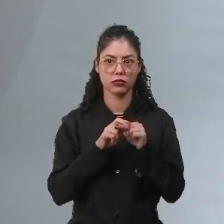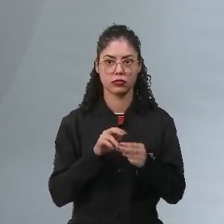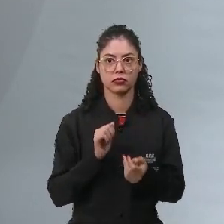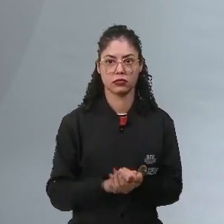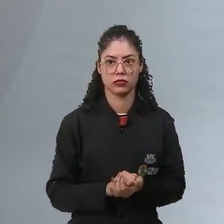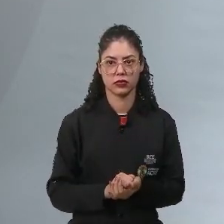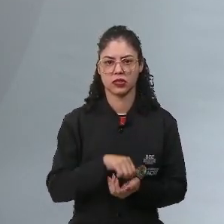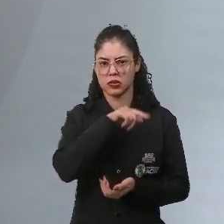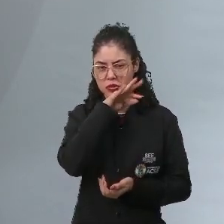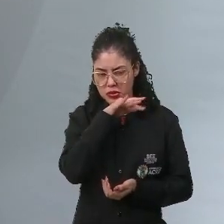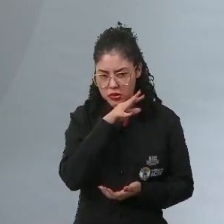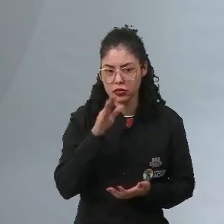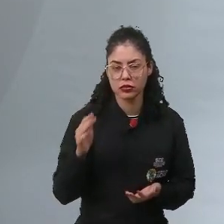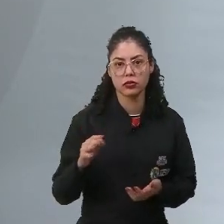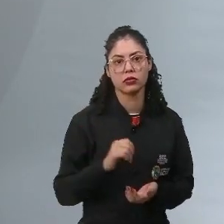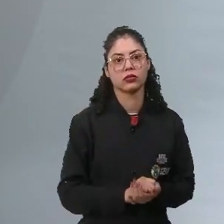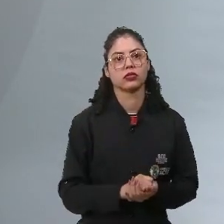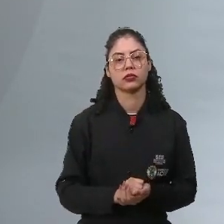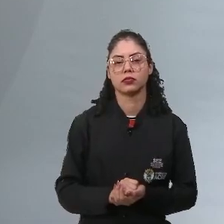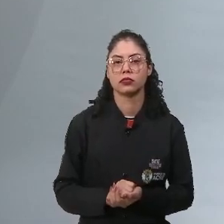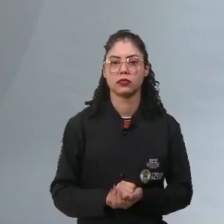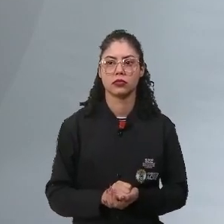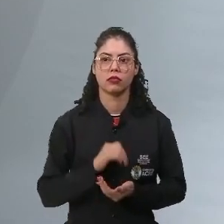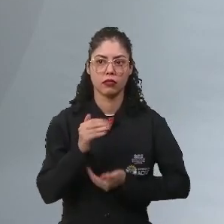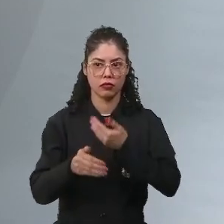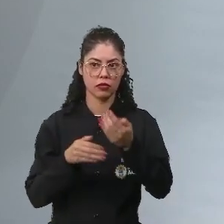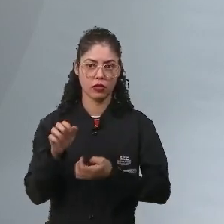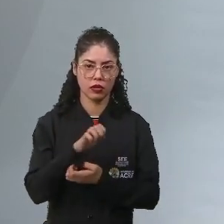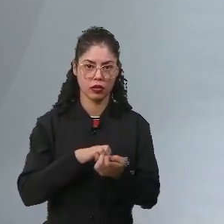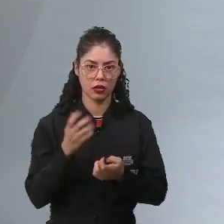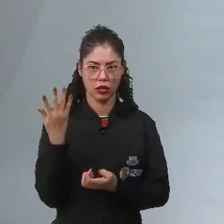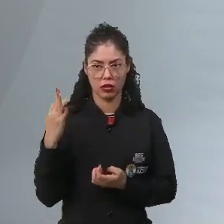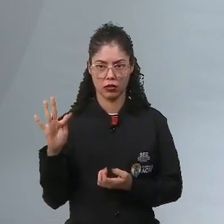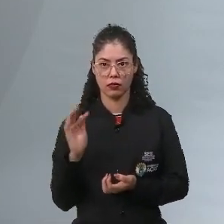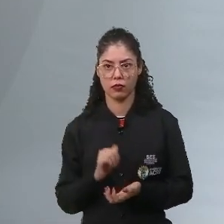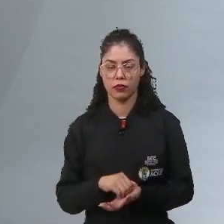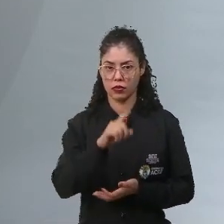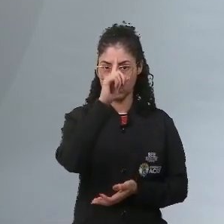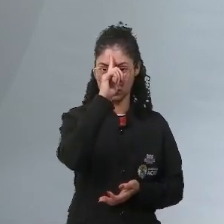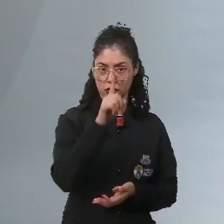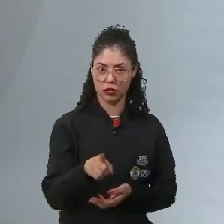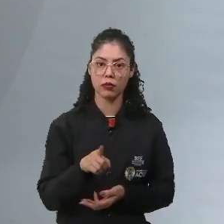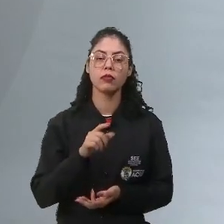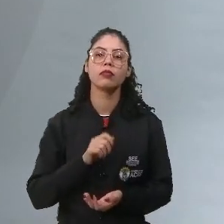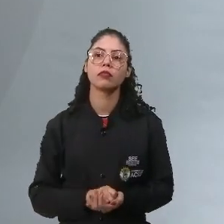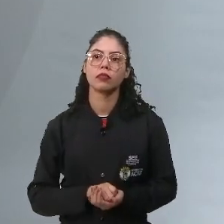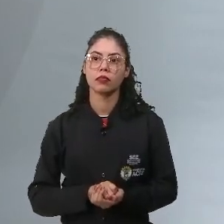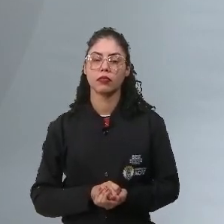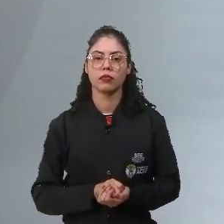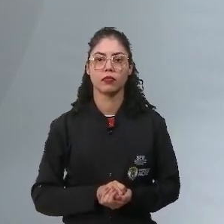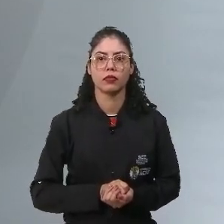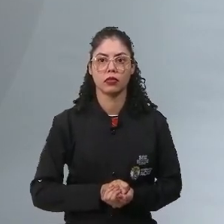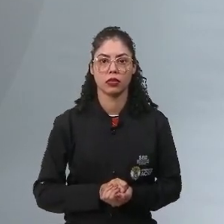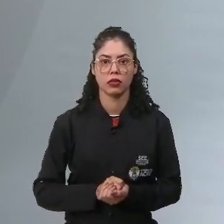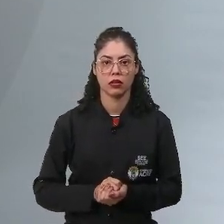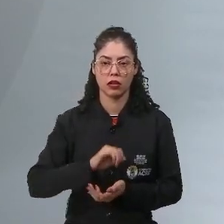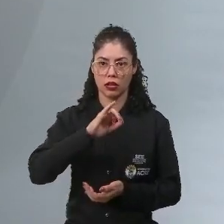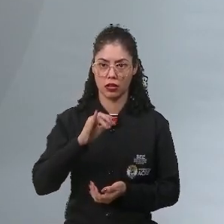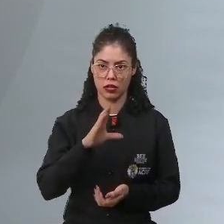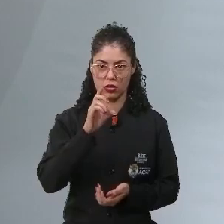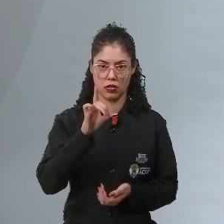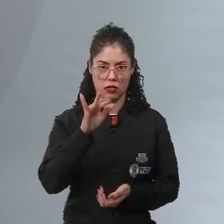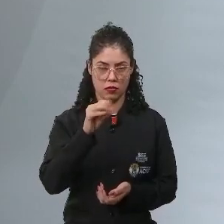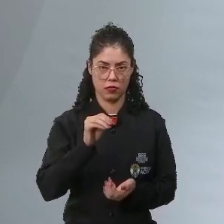fase mais radical, a fase do terror durante a Revolução Francesa. Então, liderado ali pelo líder jacobino,